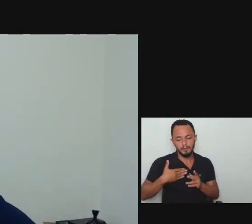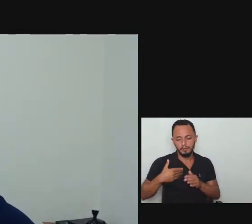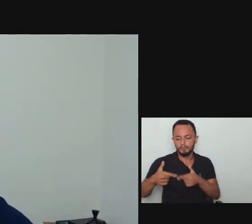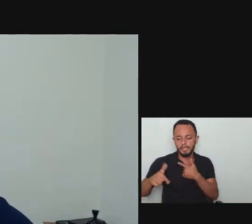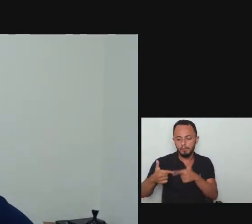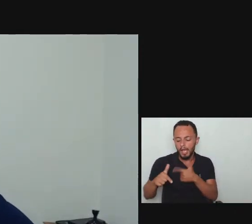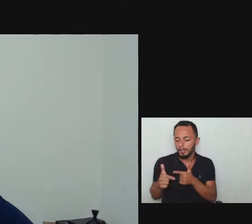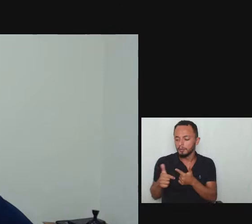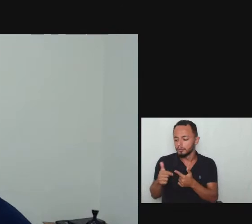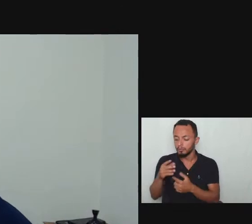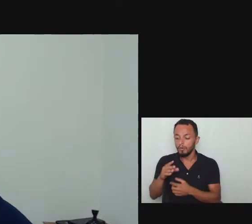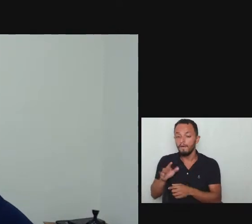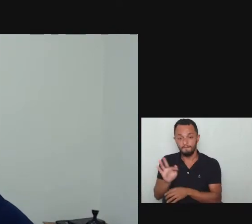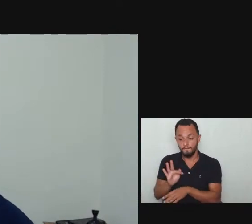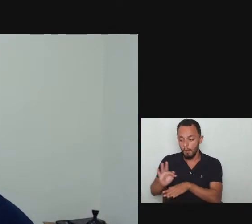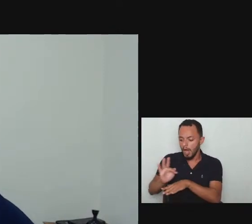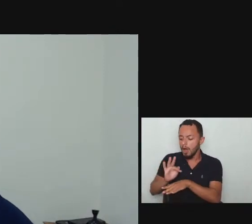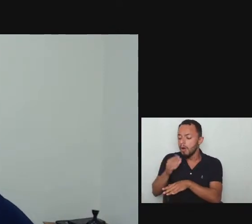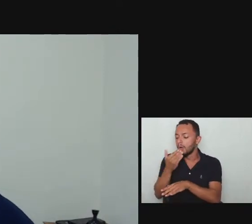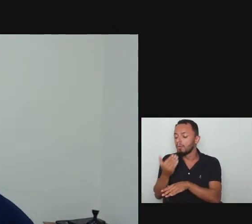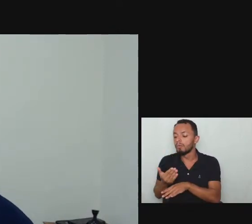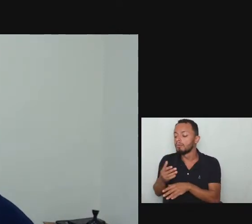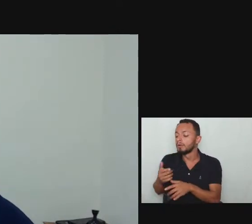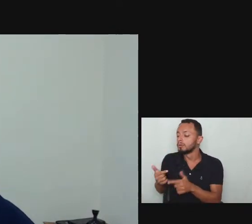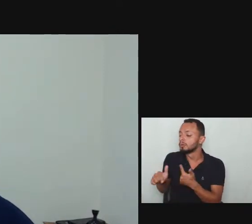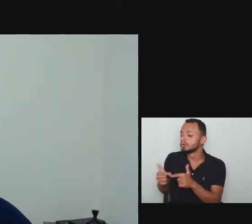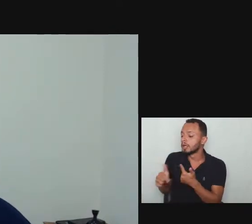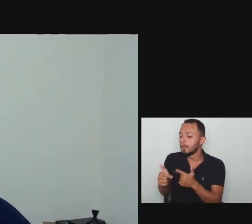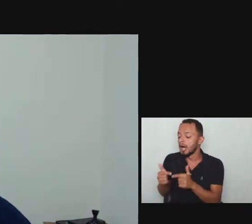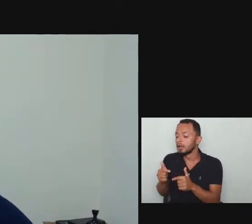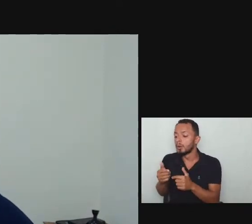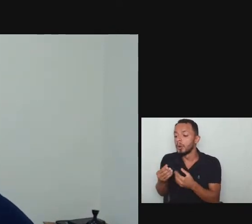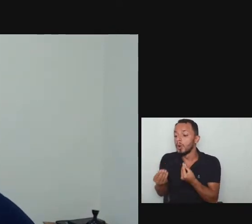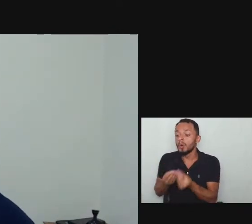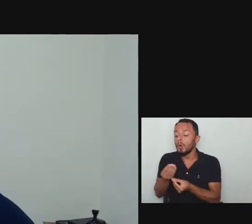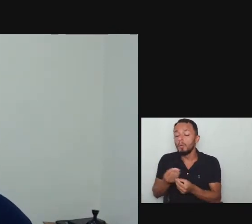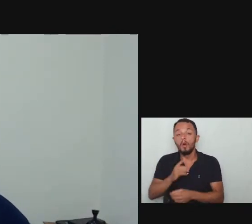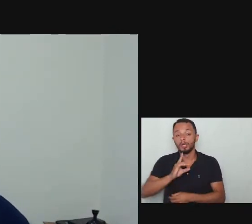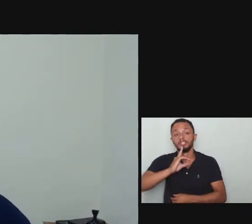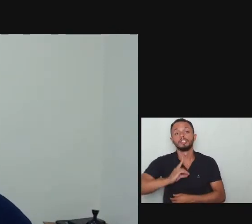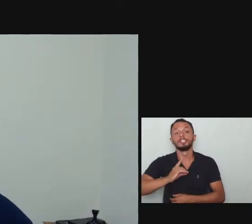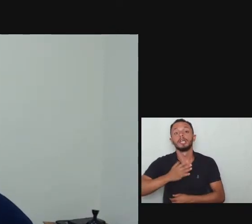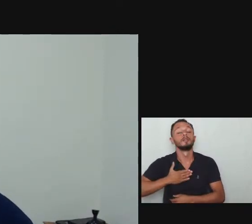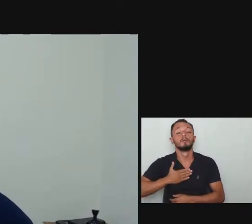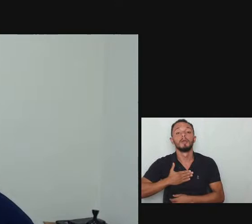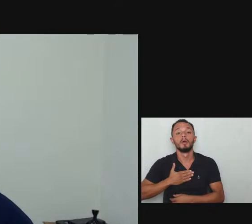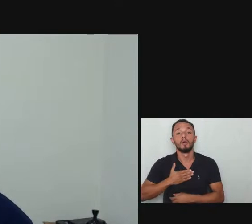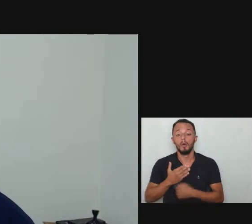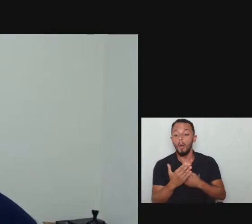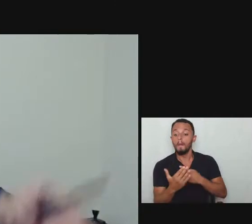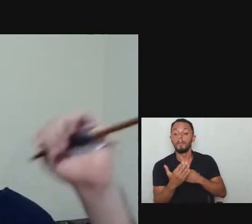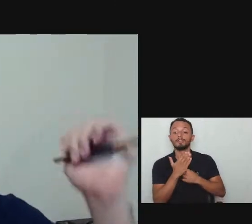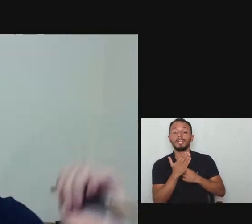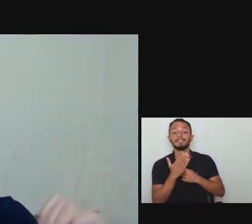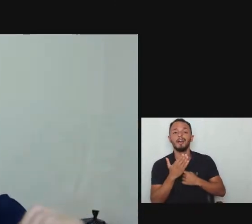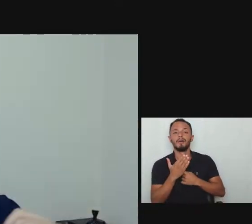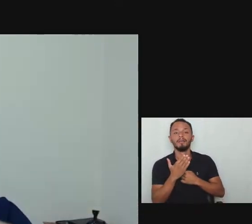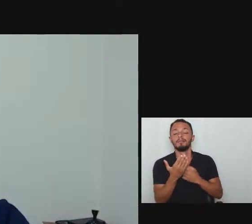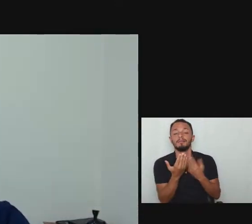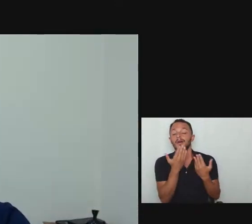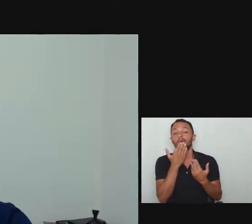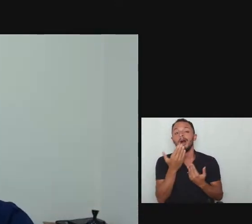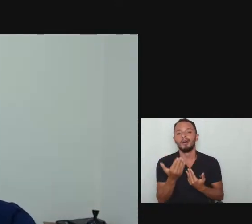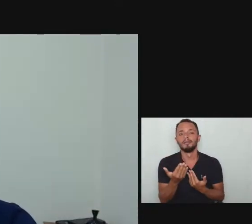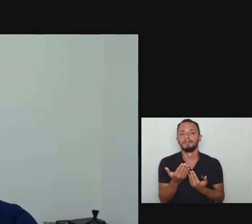quais são os seus direitos qual que é a sua proteção é isso que nós vamos falar aqui tá então no